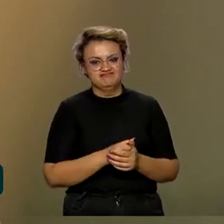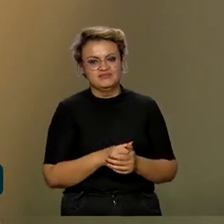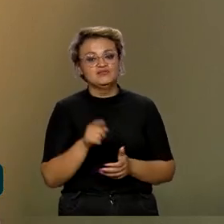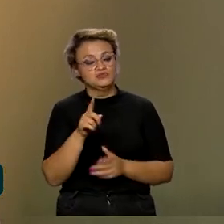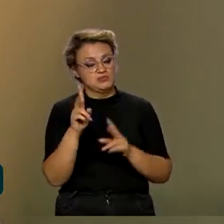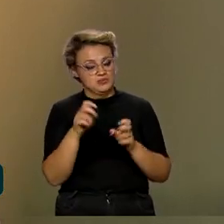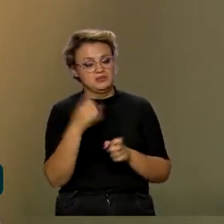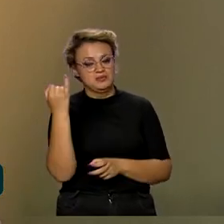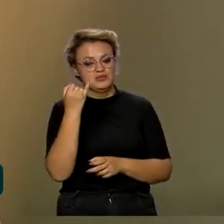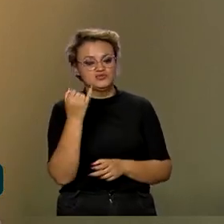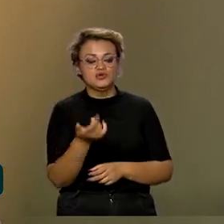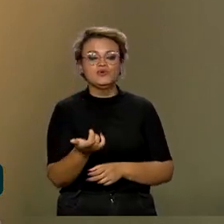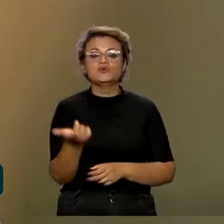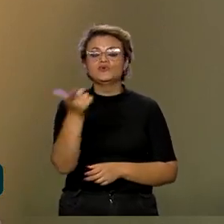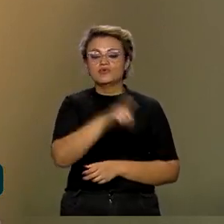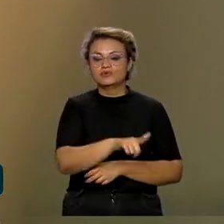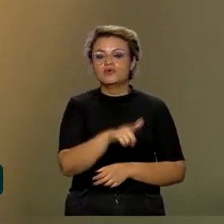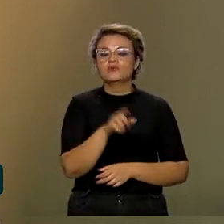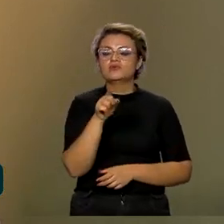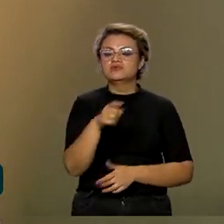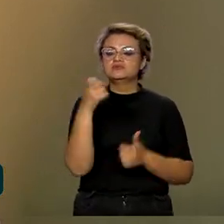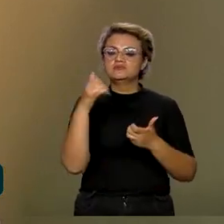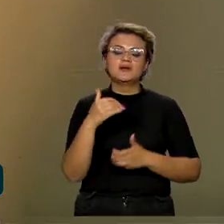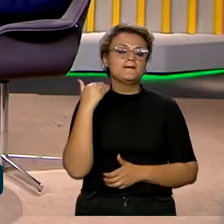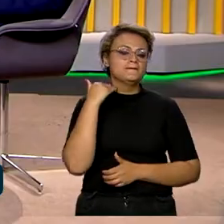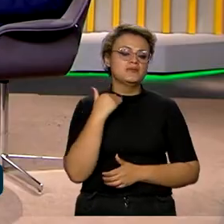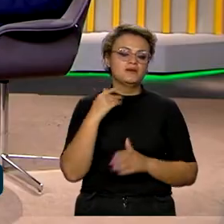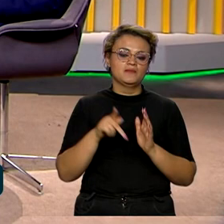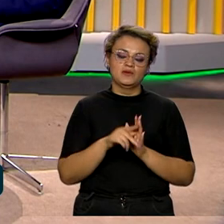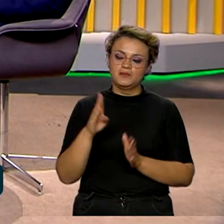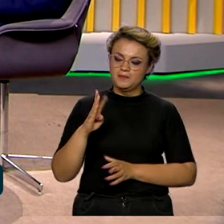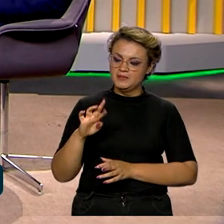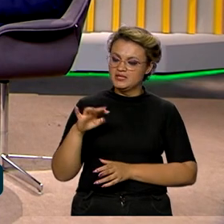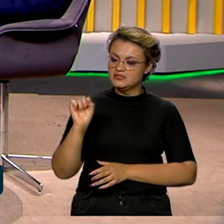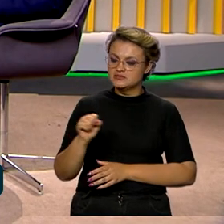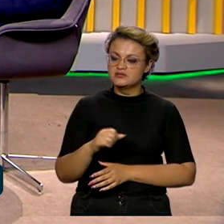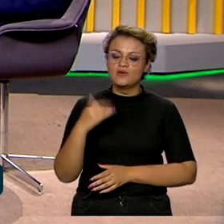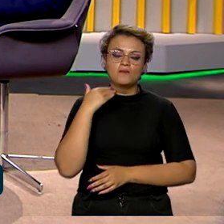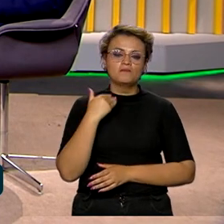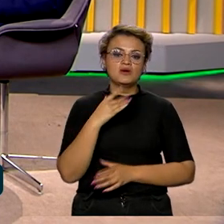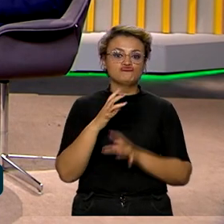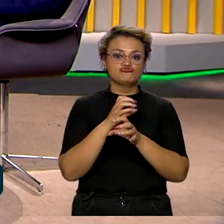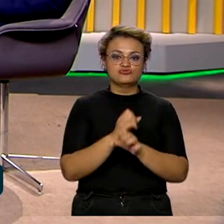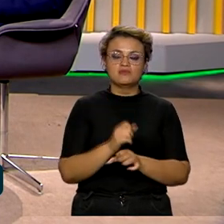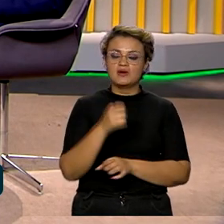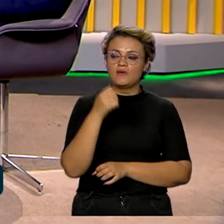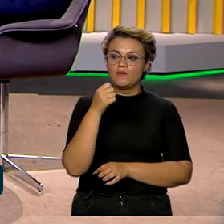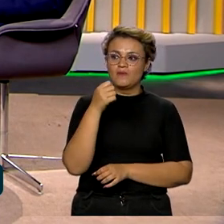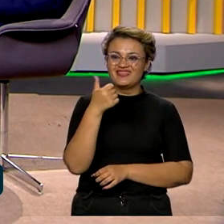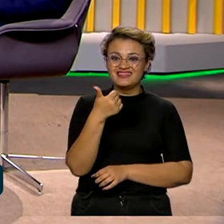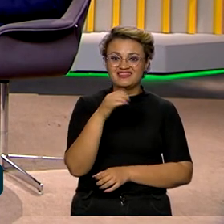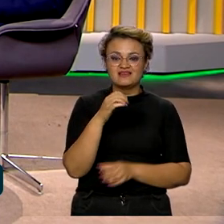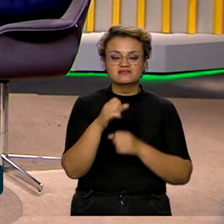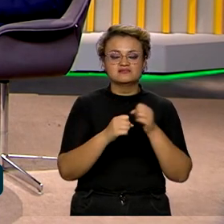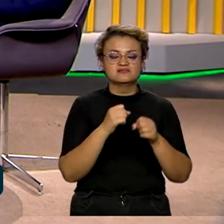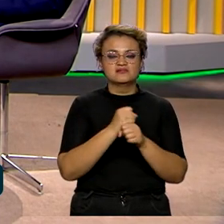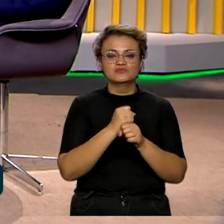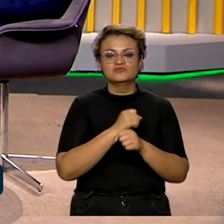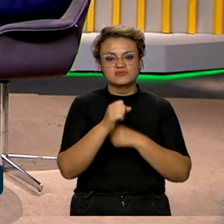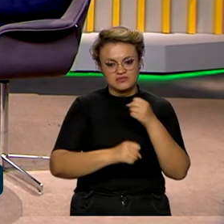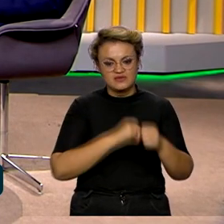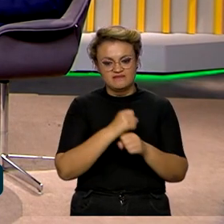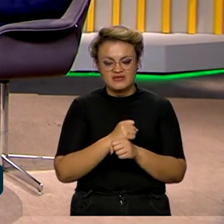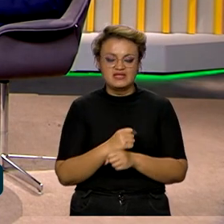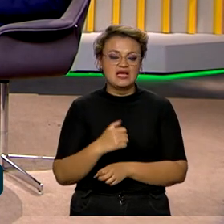ponto. E o outro, rapidamente, quando você fala do Banco dos BRICS, o banco vai completar uma década no próximo ano. E o banco, ele